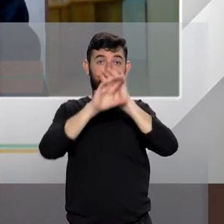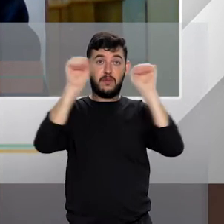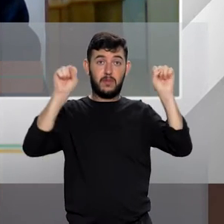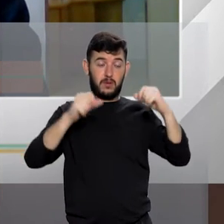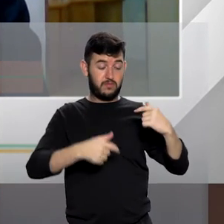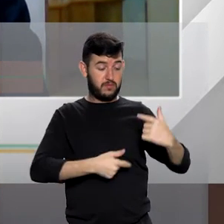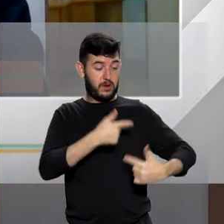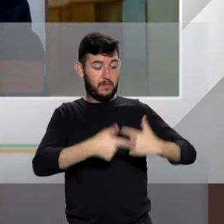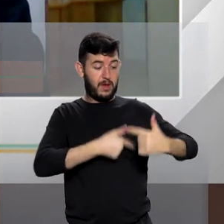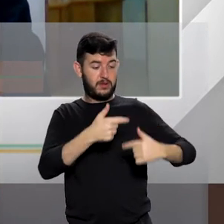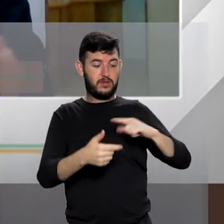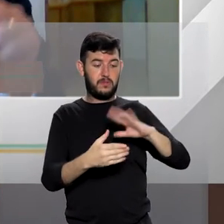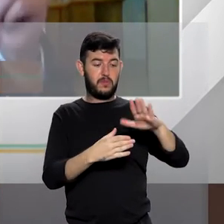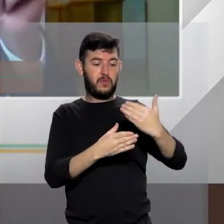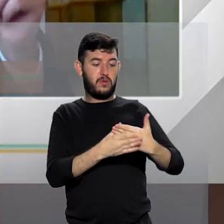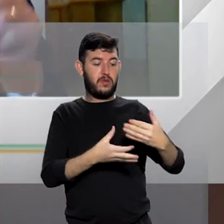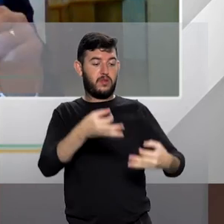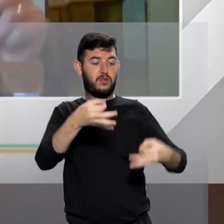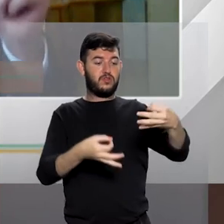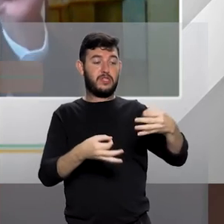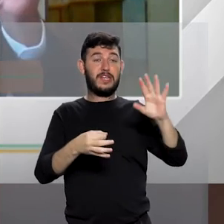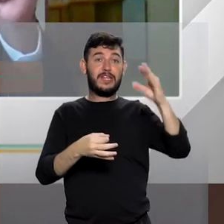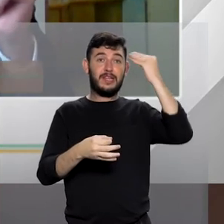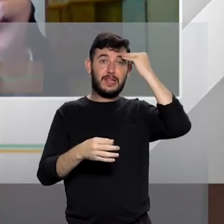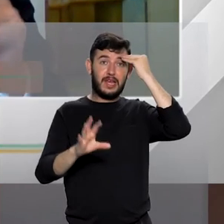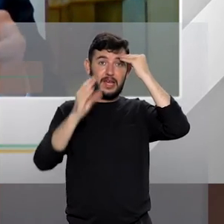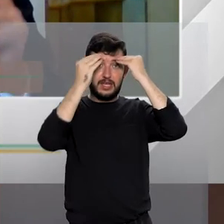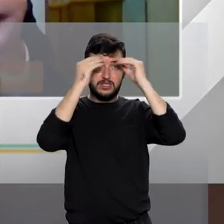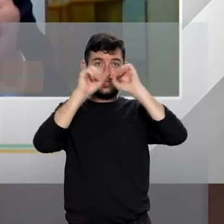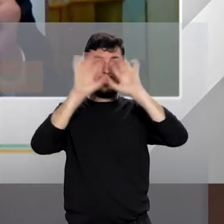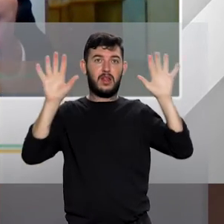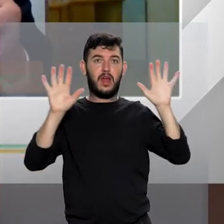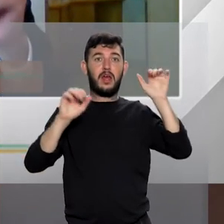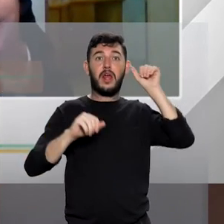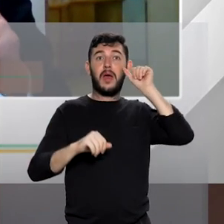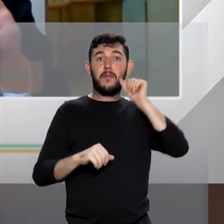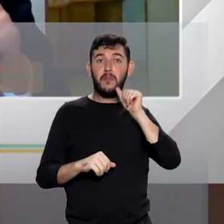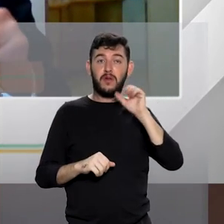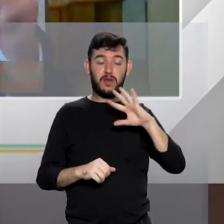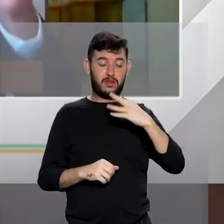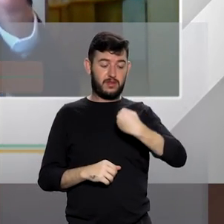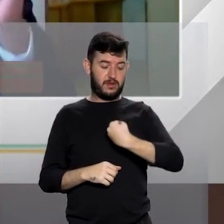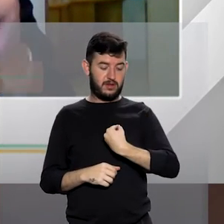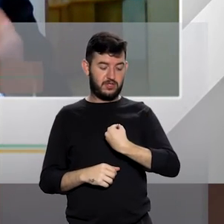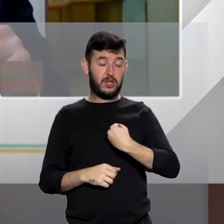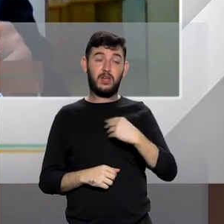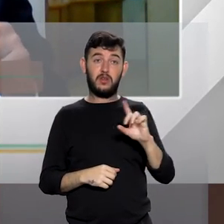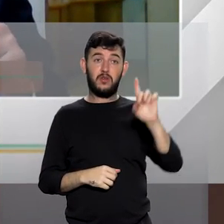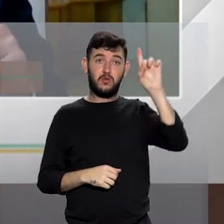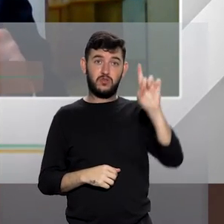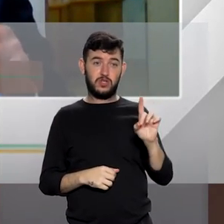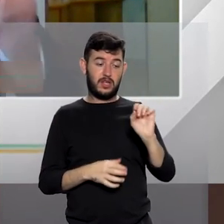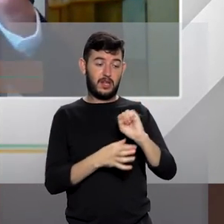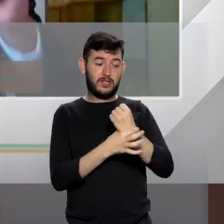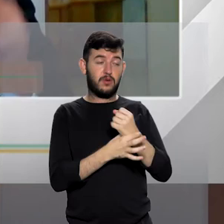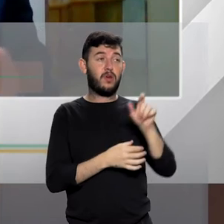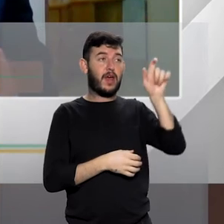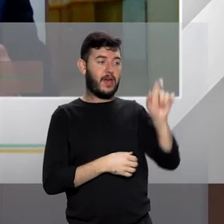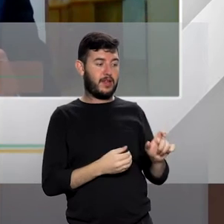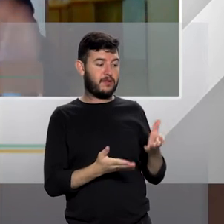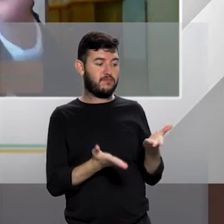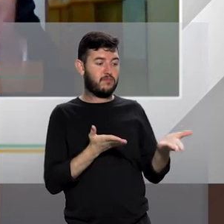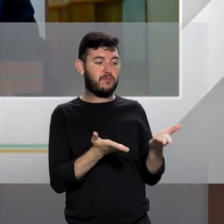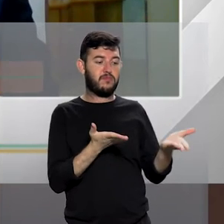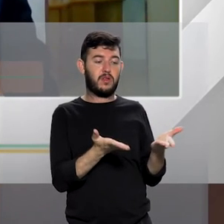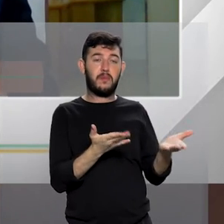entendendo, portanto, que a mulher transgênero deve ser tratada pelo direito como mulher, e como